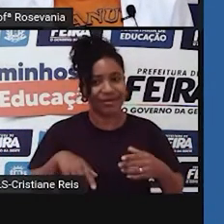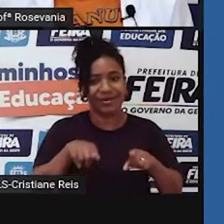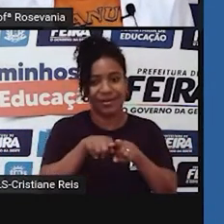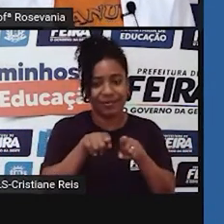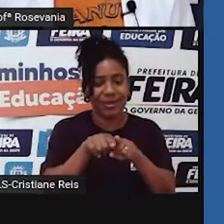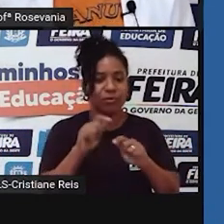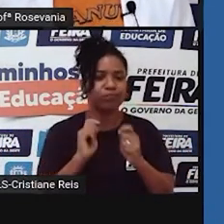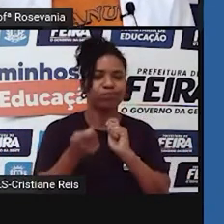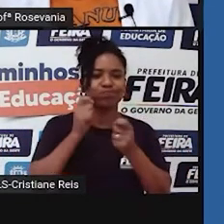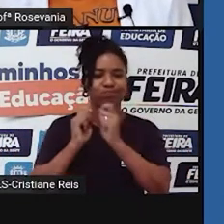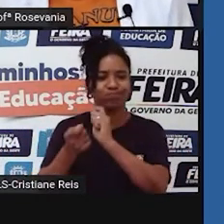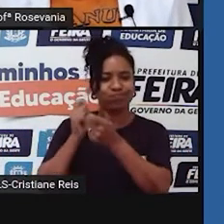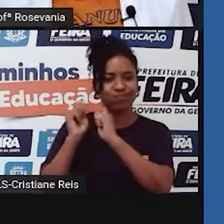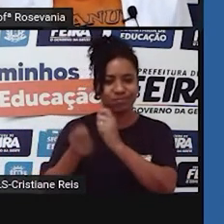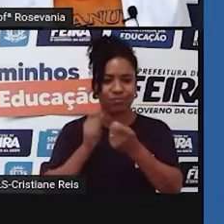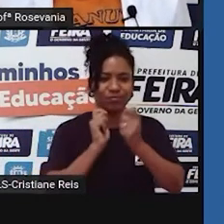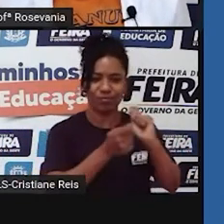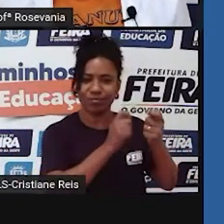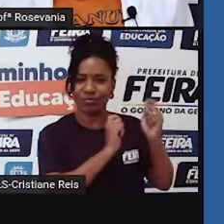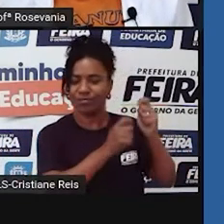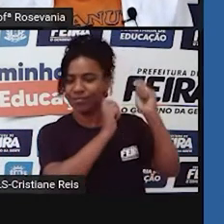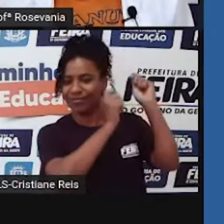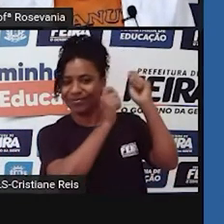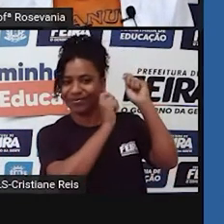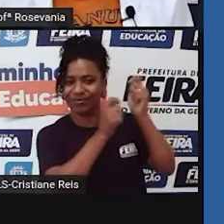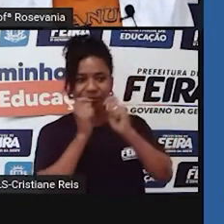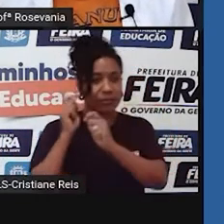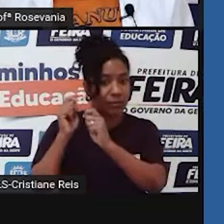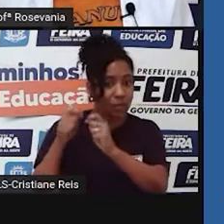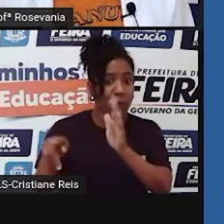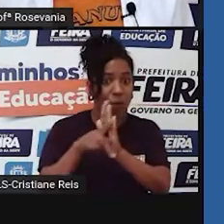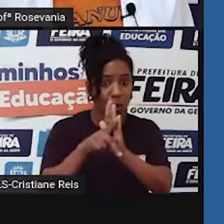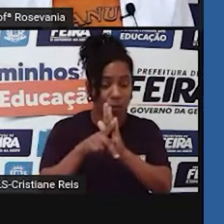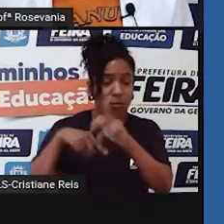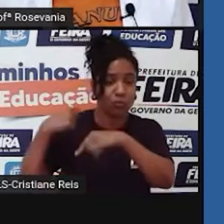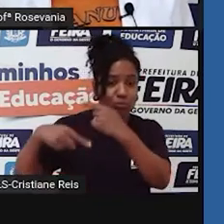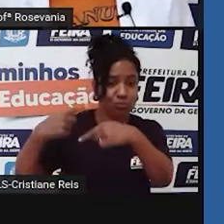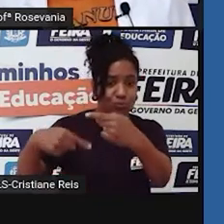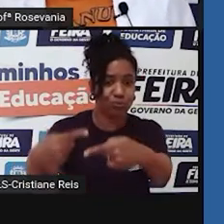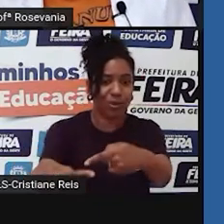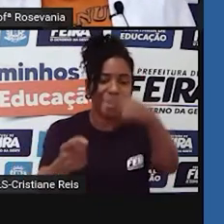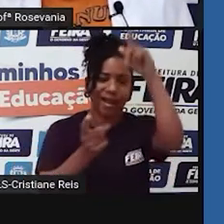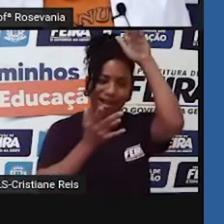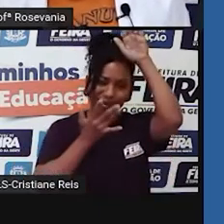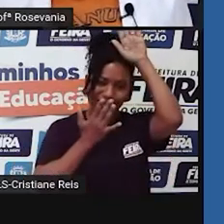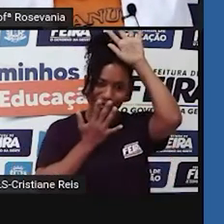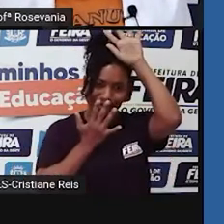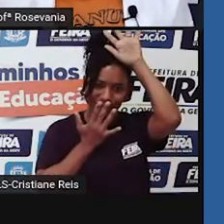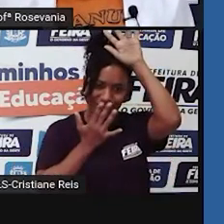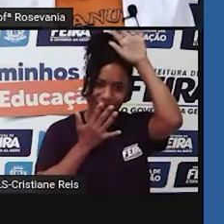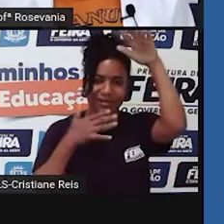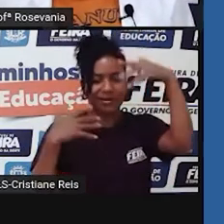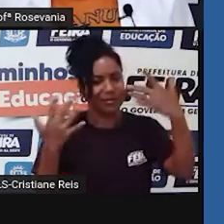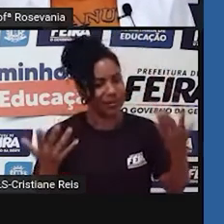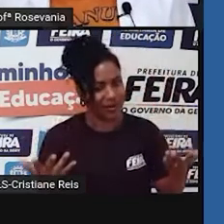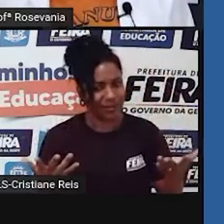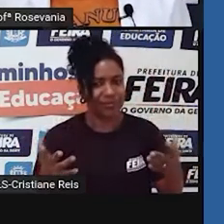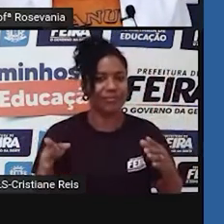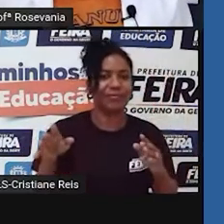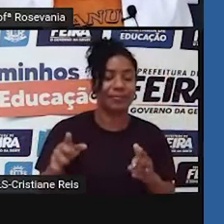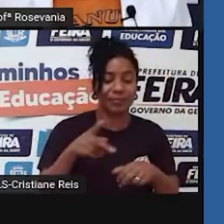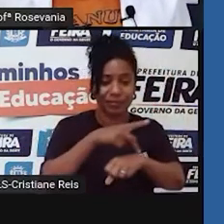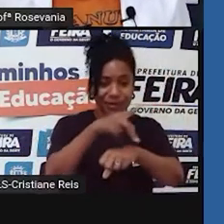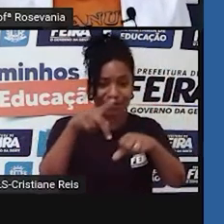até hoje, a gente também herdou, né, dos povos indígenas. É claro que os povos africanos e os povos